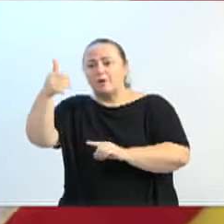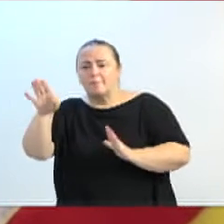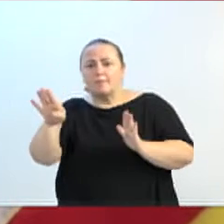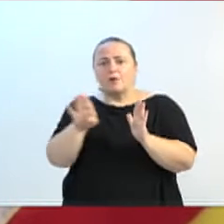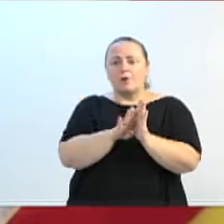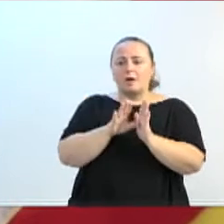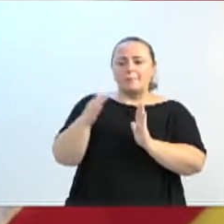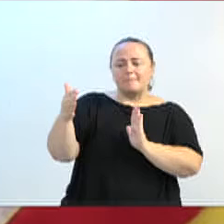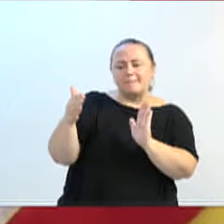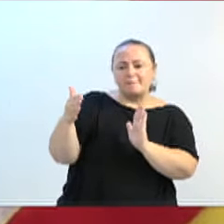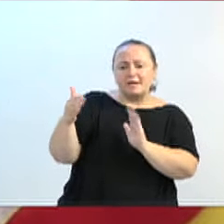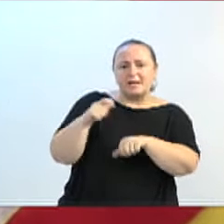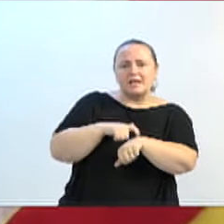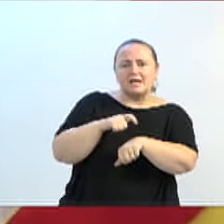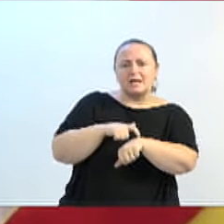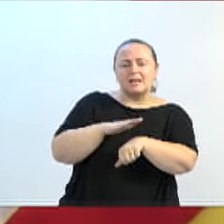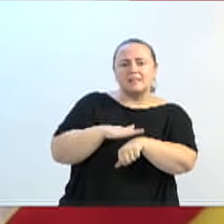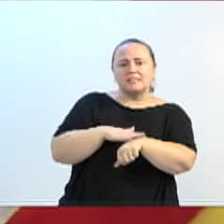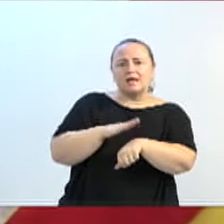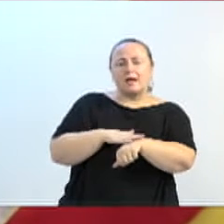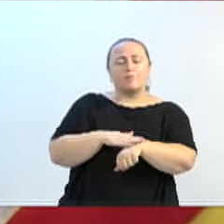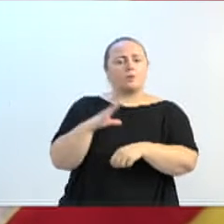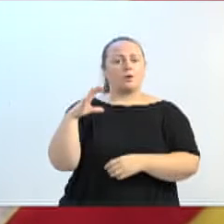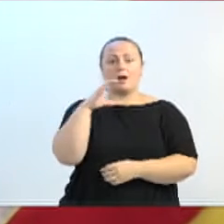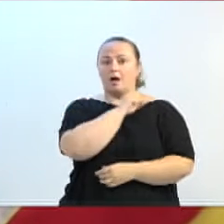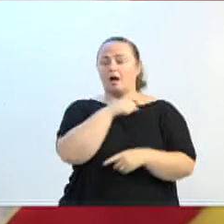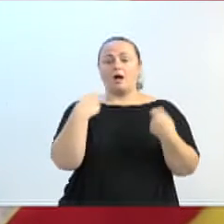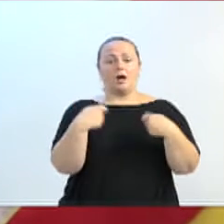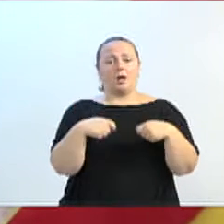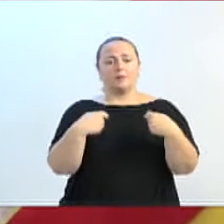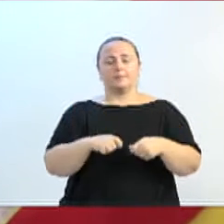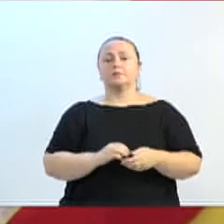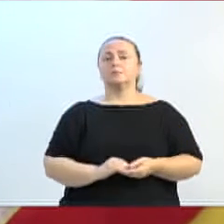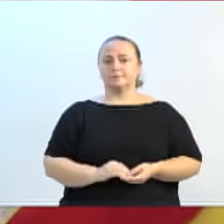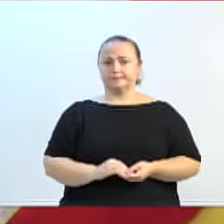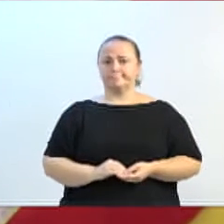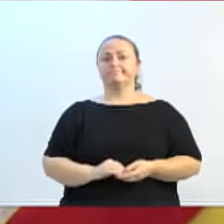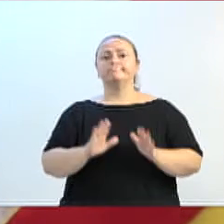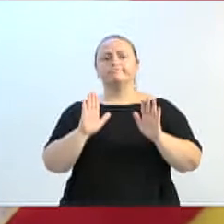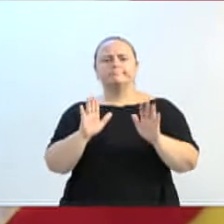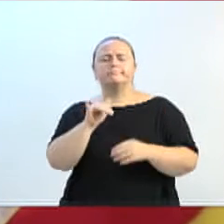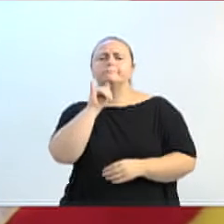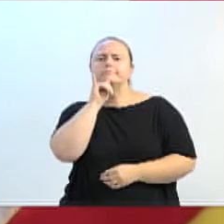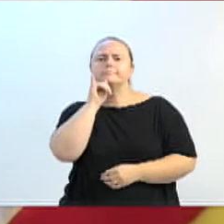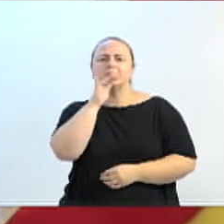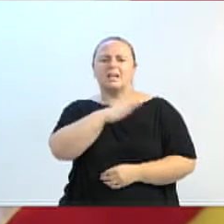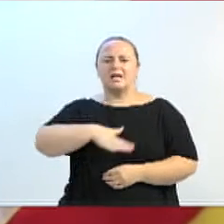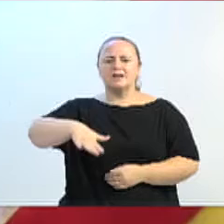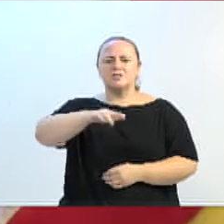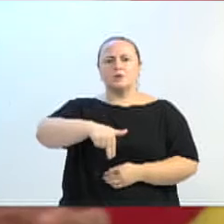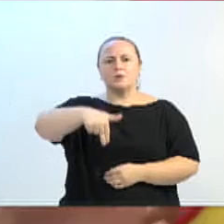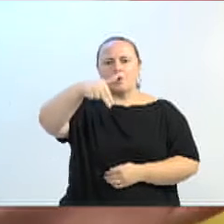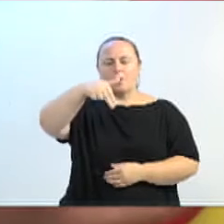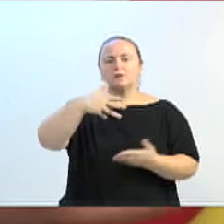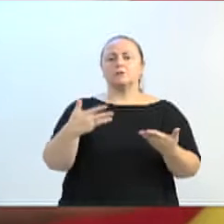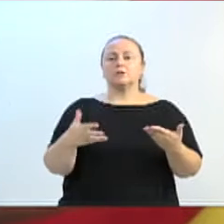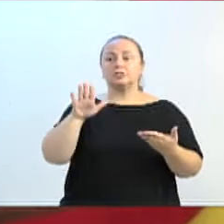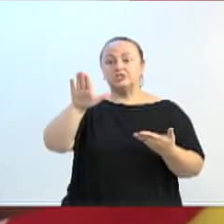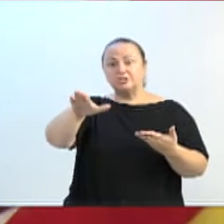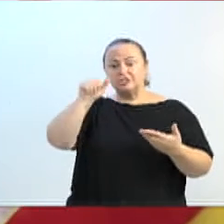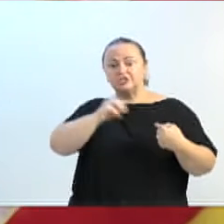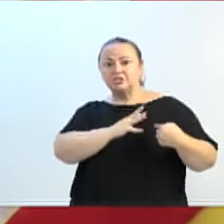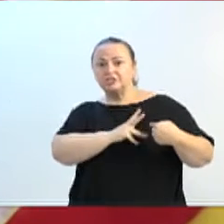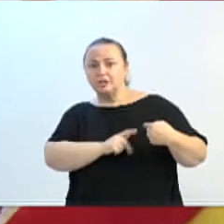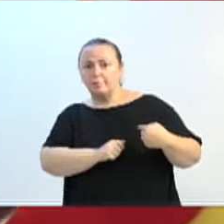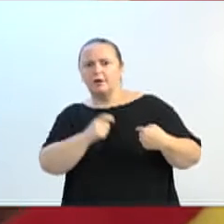Então, não é possível que as pessoas da região norte, quando precisarem do SAMU, tenham que aguardar eles saírem